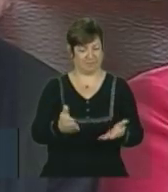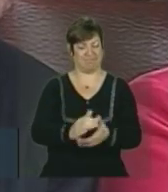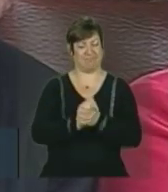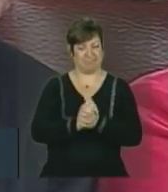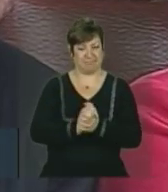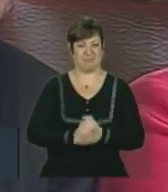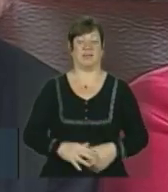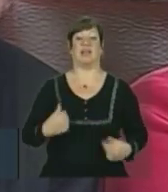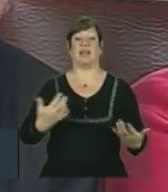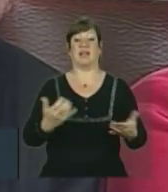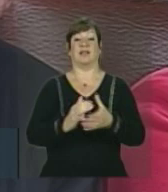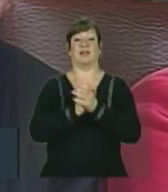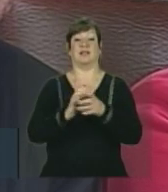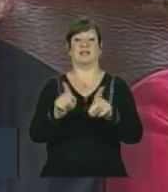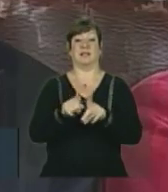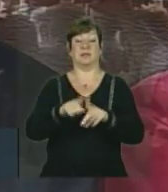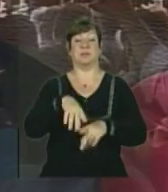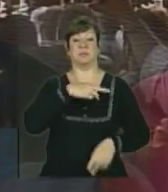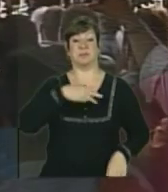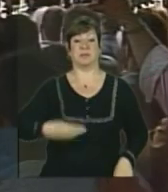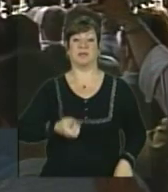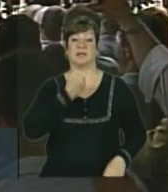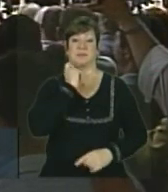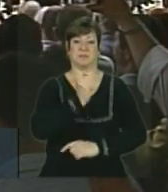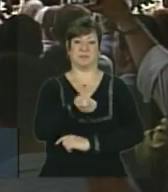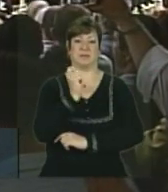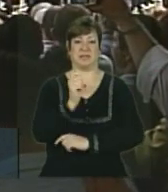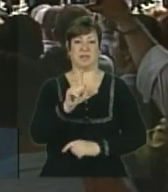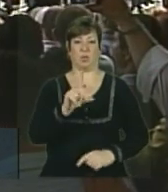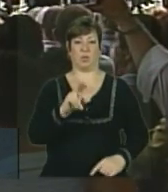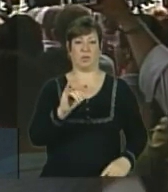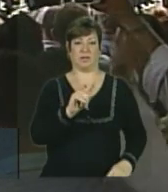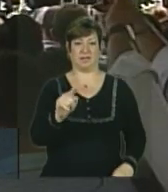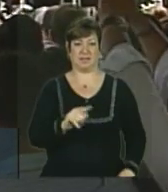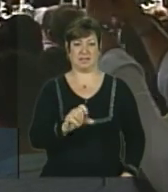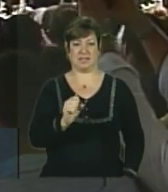Quero aqui cumprimentar o nosso ministro da Pesca, Luiz Sérgio.